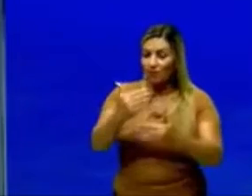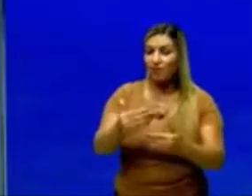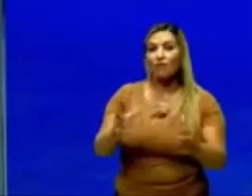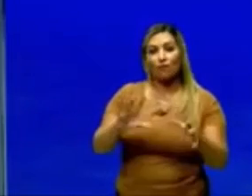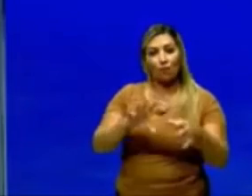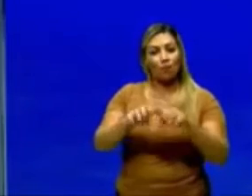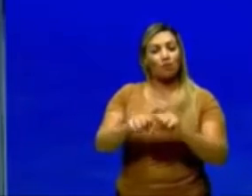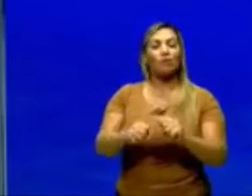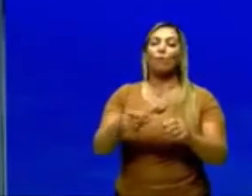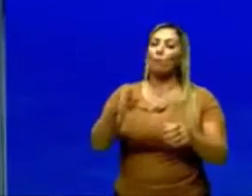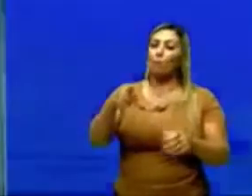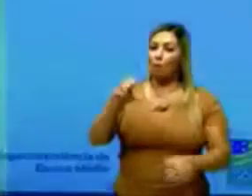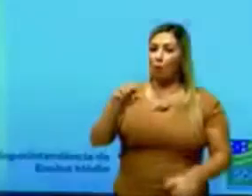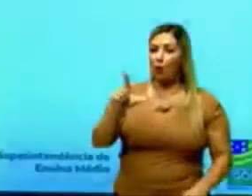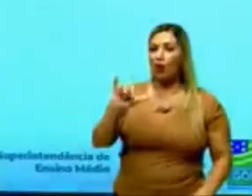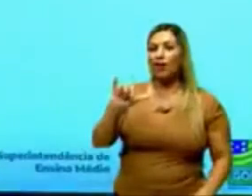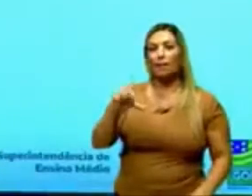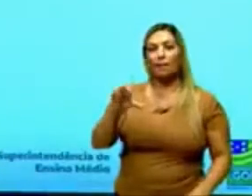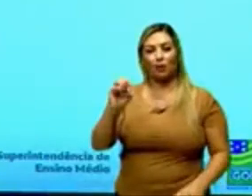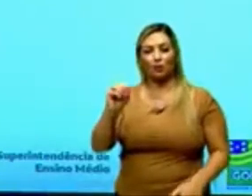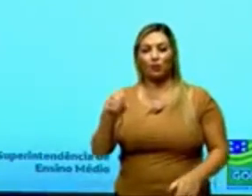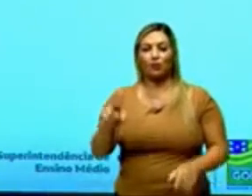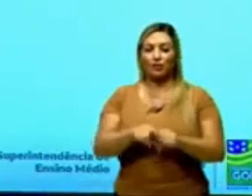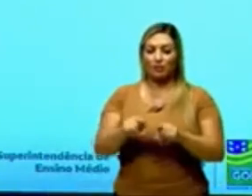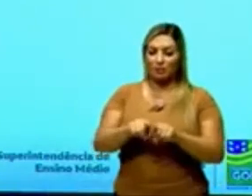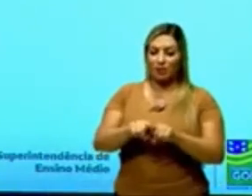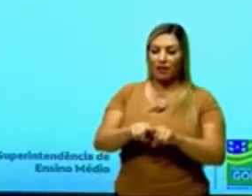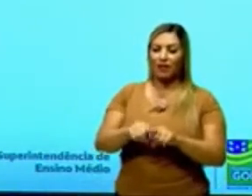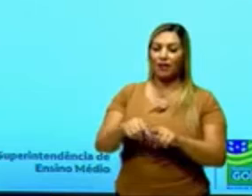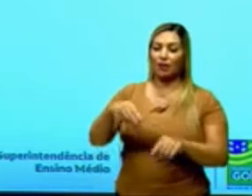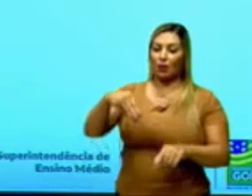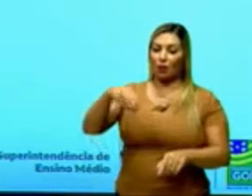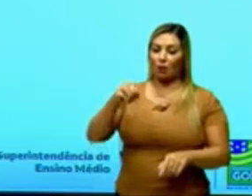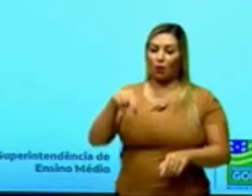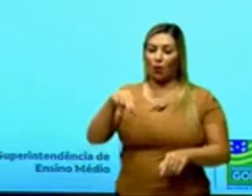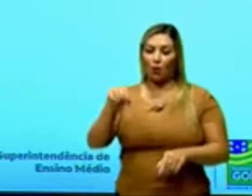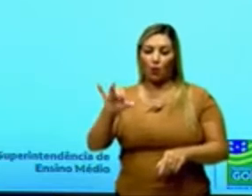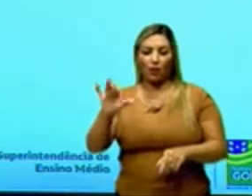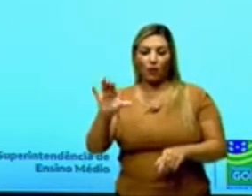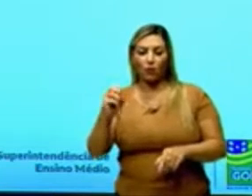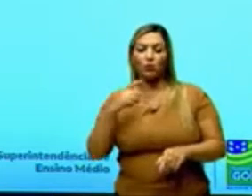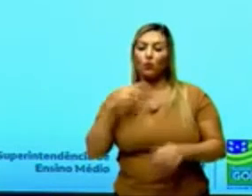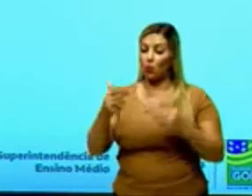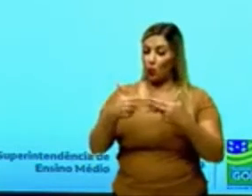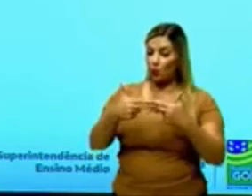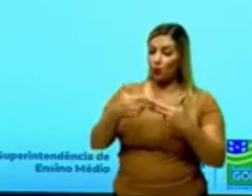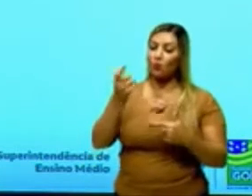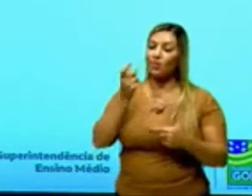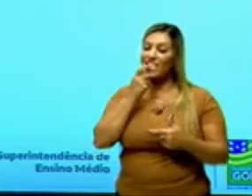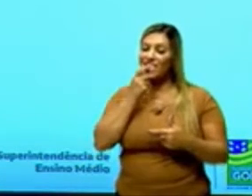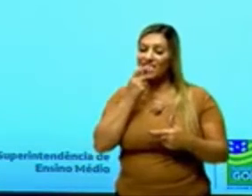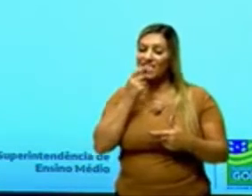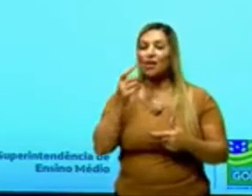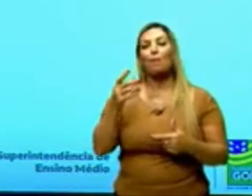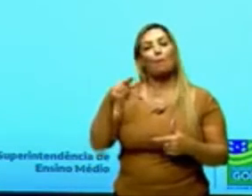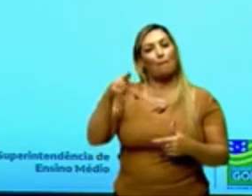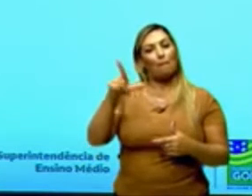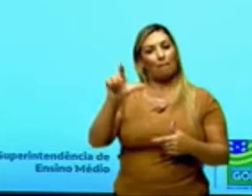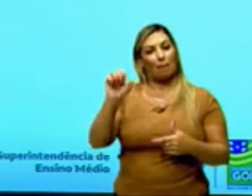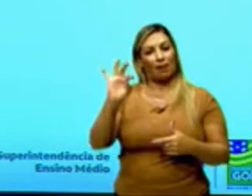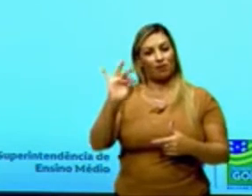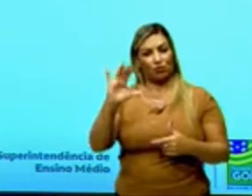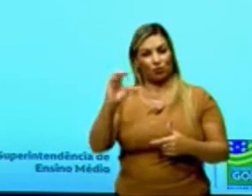por meio de monômeros, problematizar o uso dos plásticos em nosso dia a dia por meio de campos